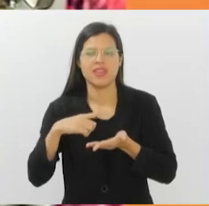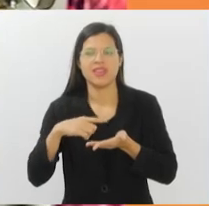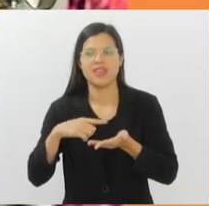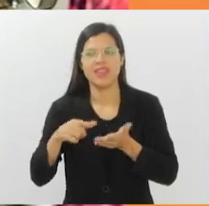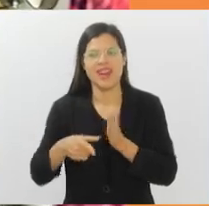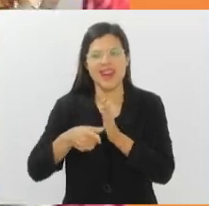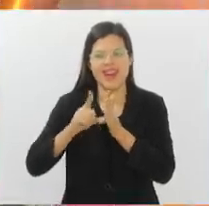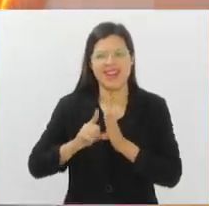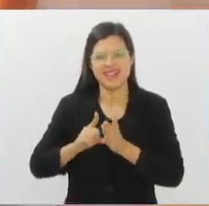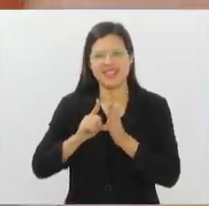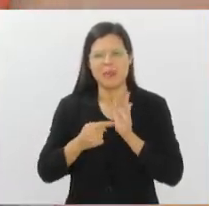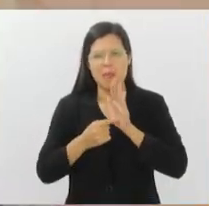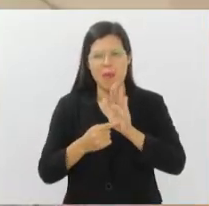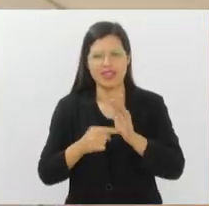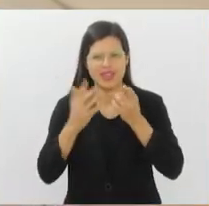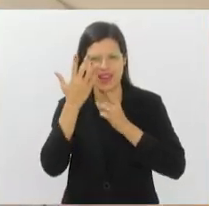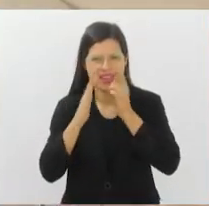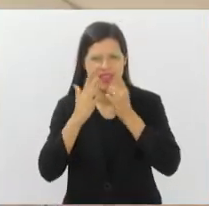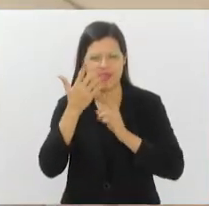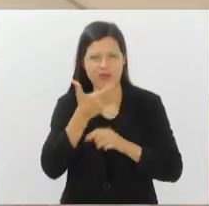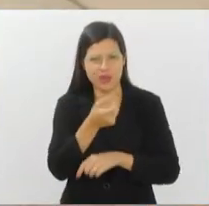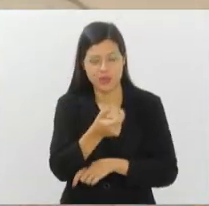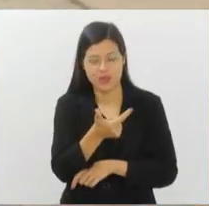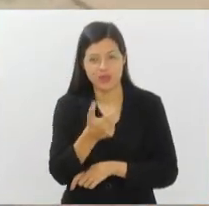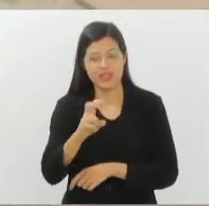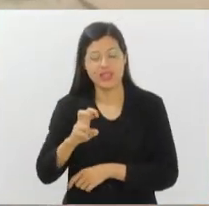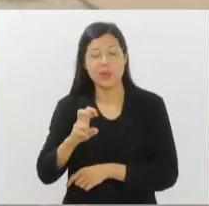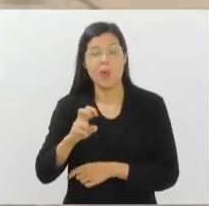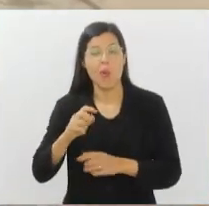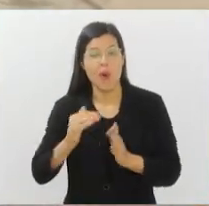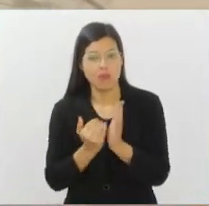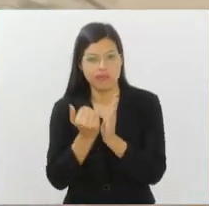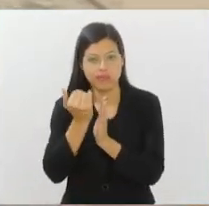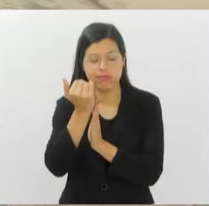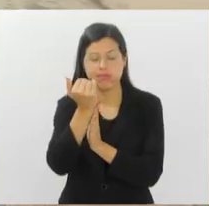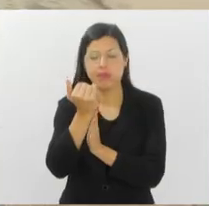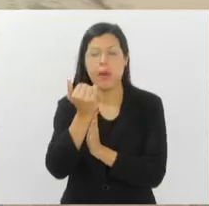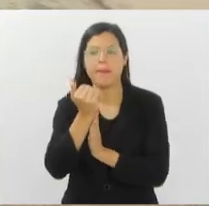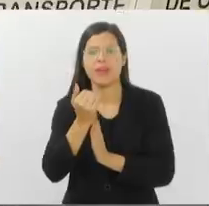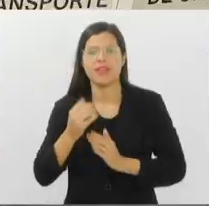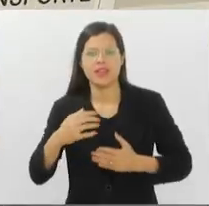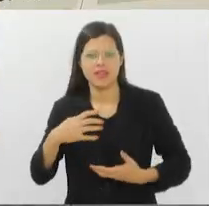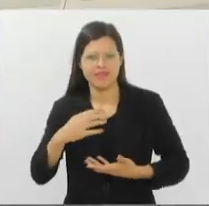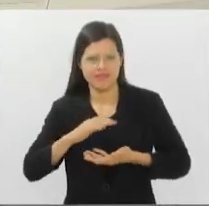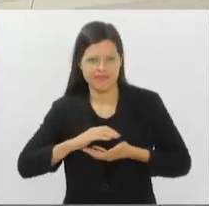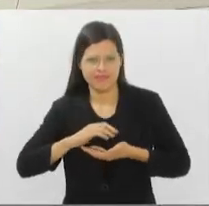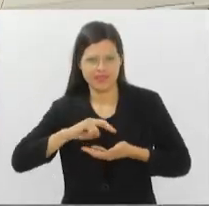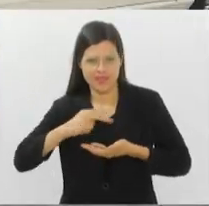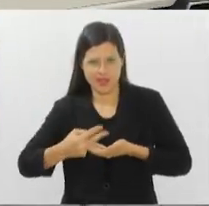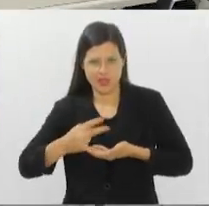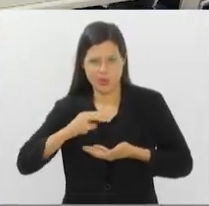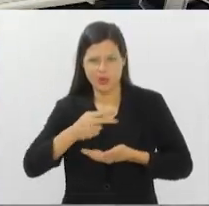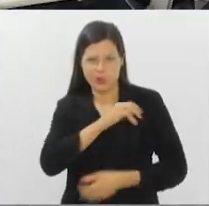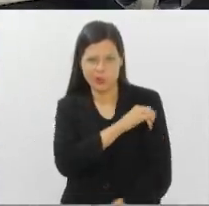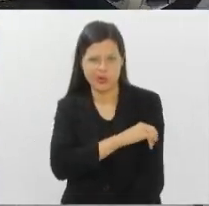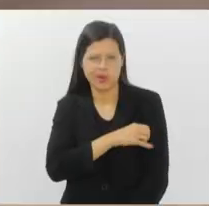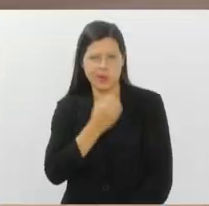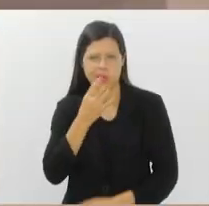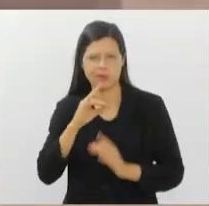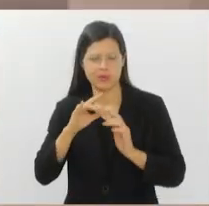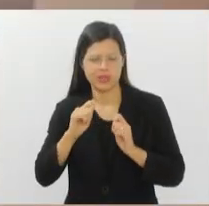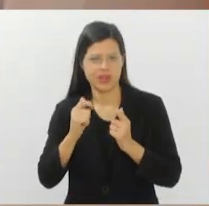2025. Cresce o número de transplantes e doadores de órgãos no Rio. O Bom Dia Alerj começa agora.